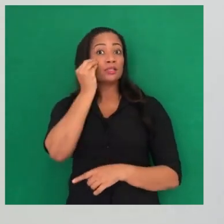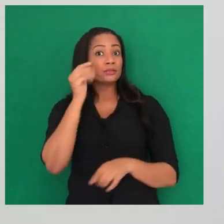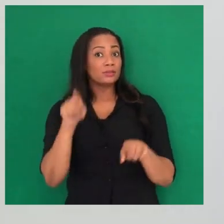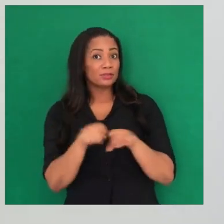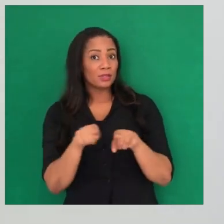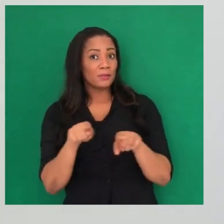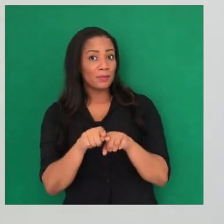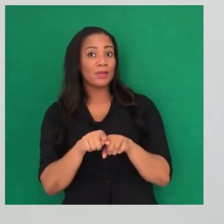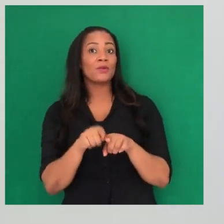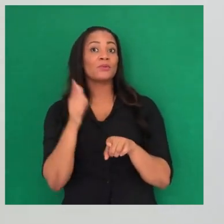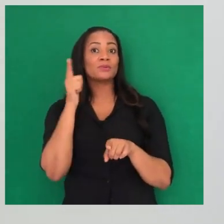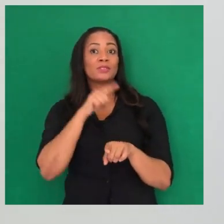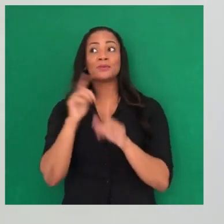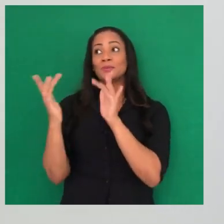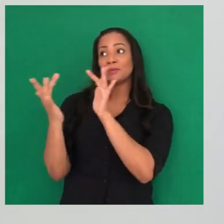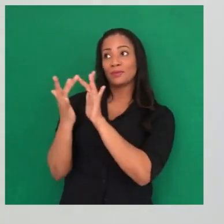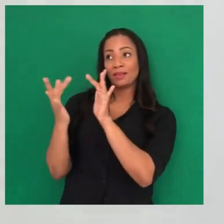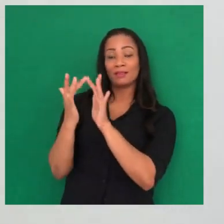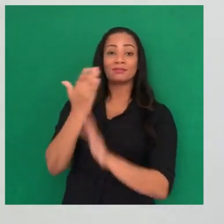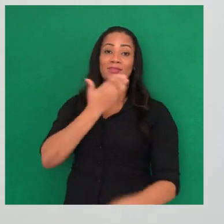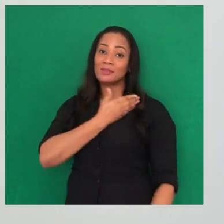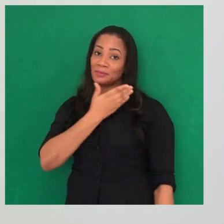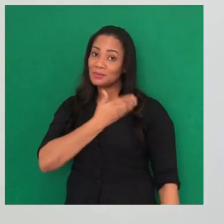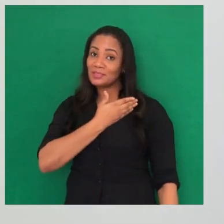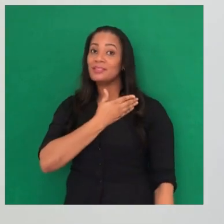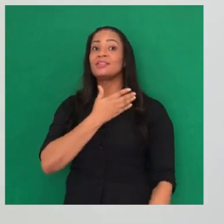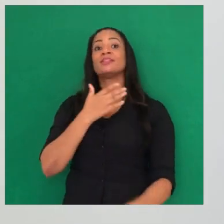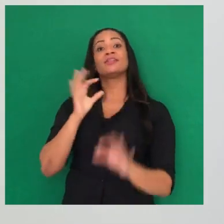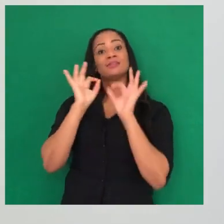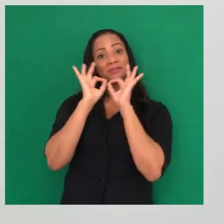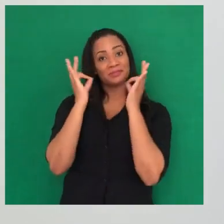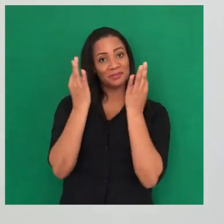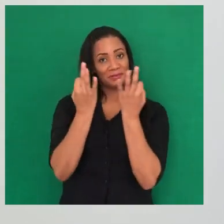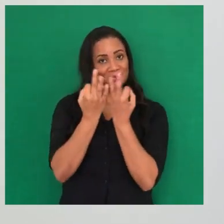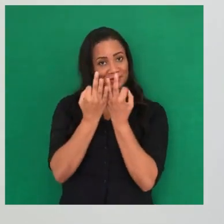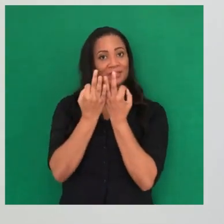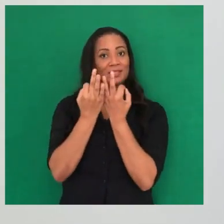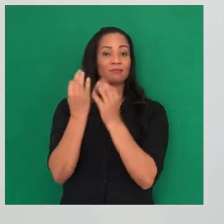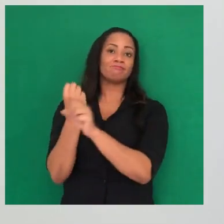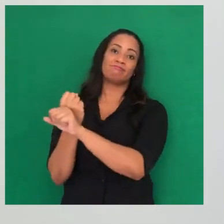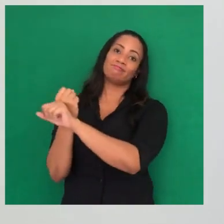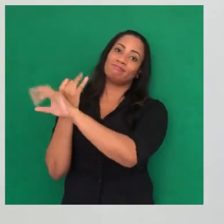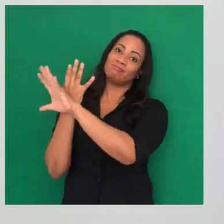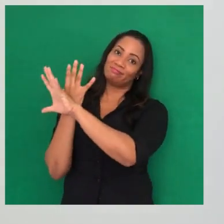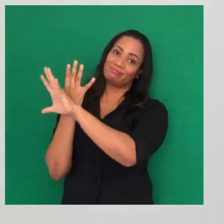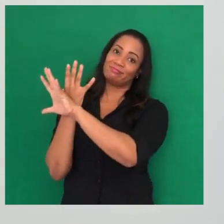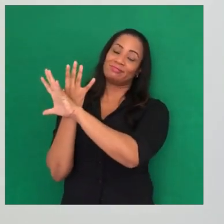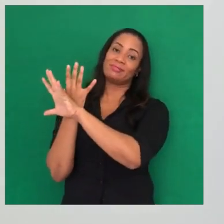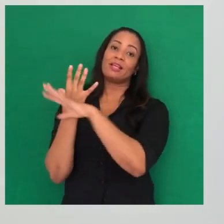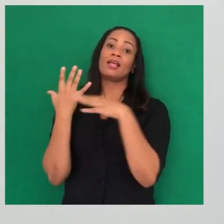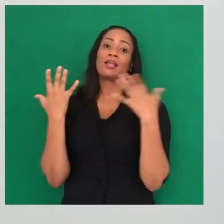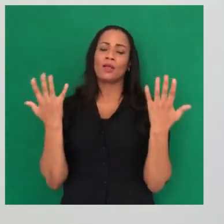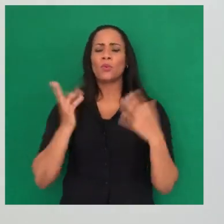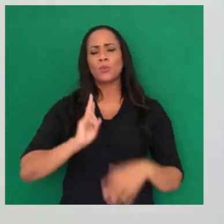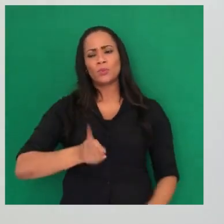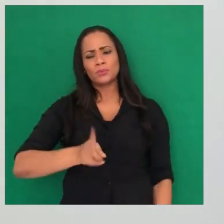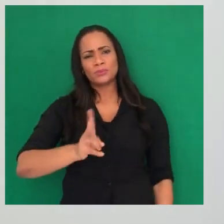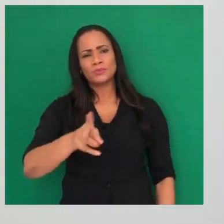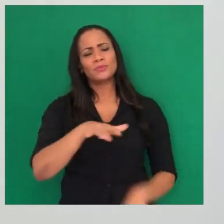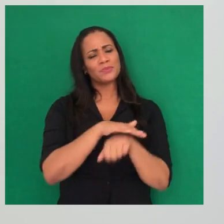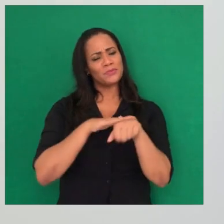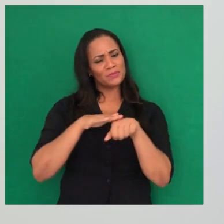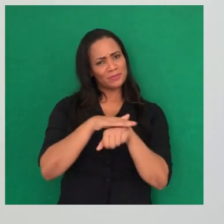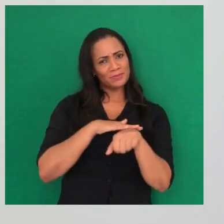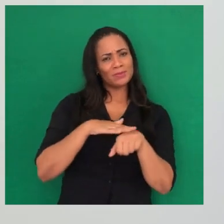Tento também me conectar com os meus amigos e com os meus familiares, mesmo que virtualmente. Então, a gente segue